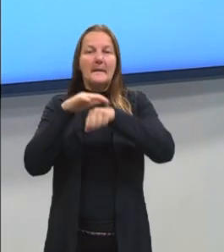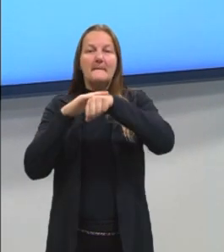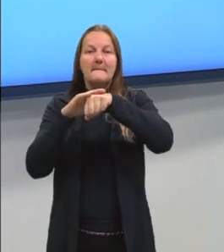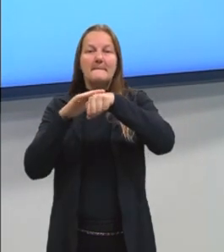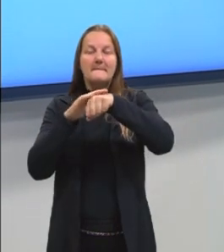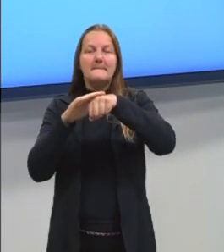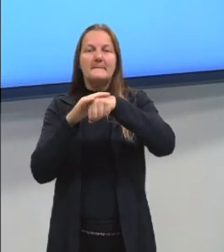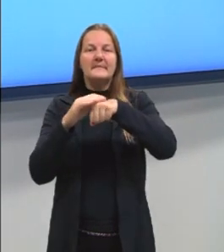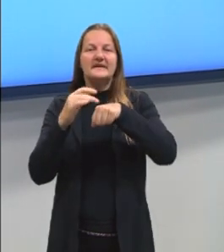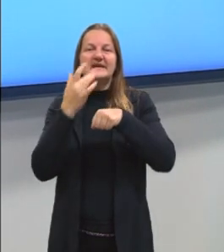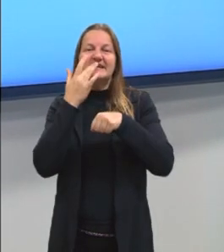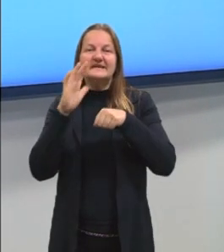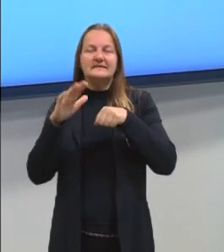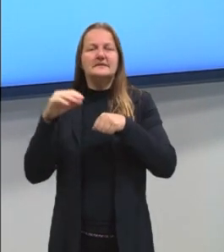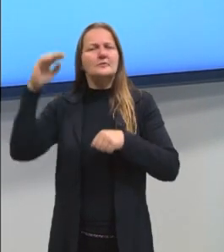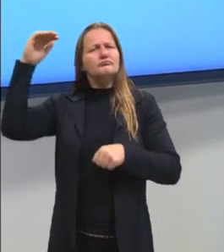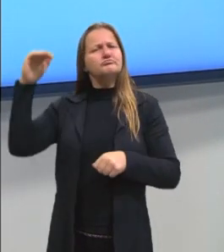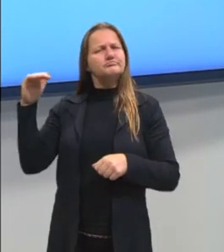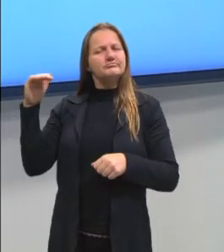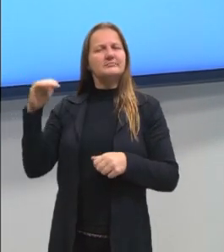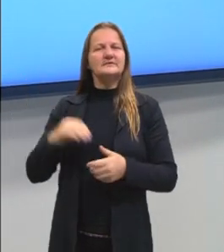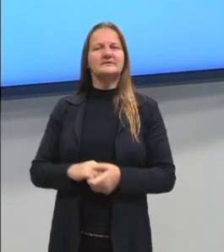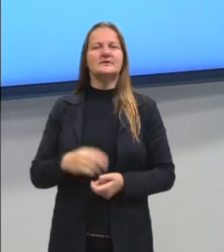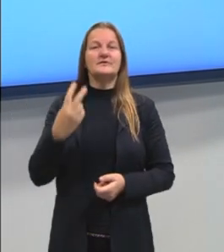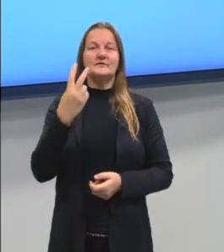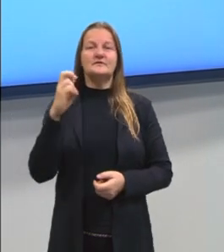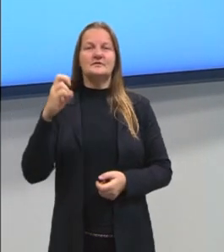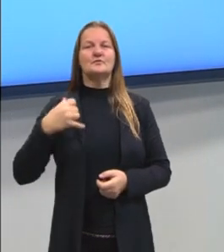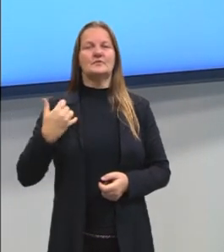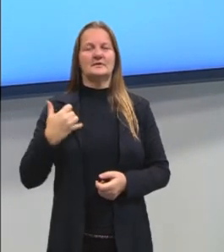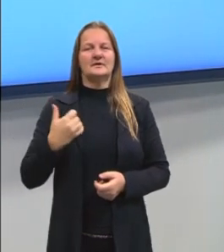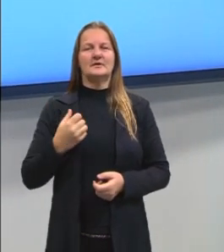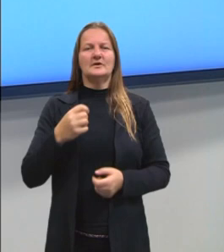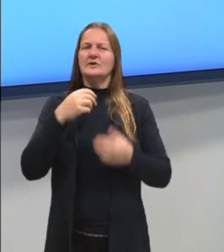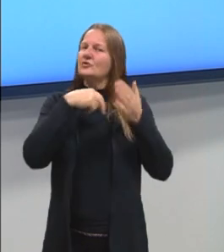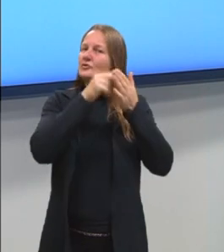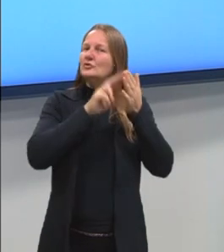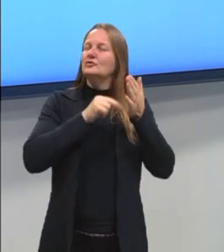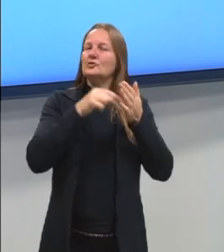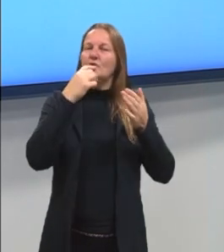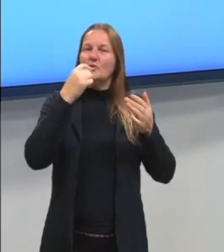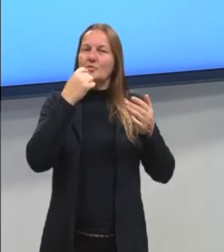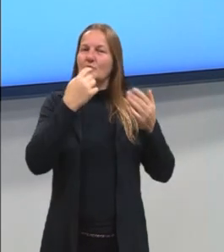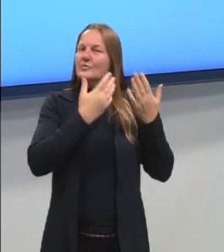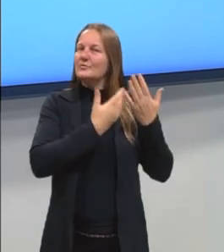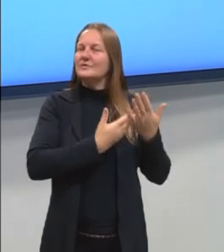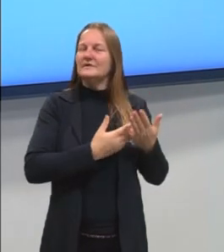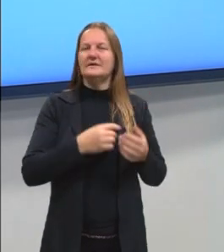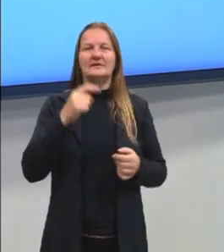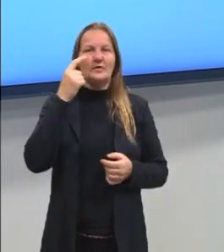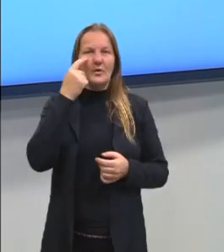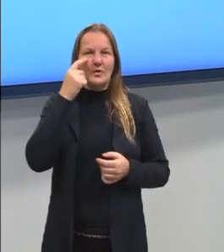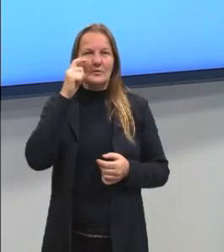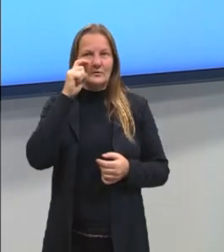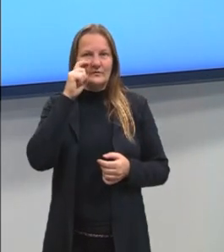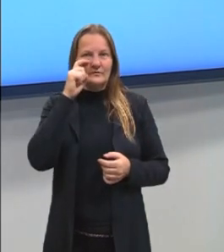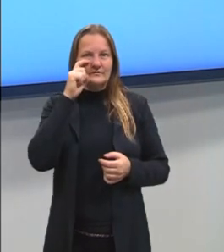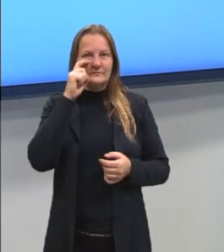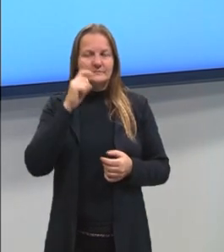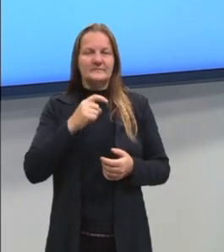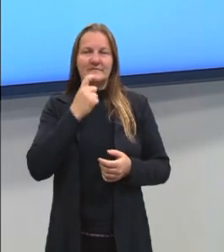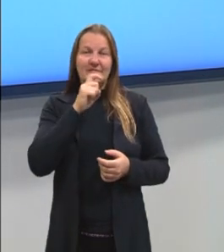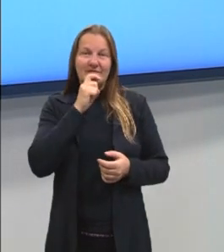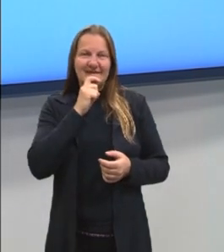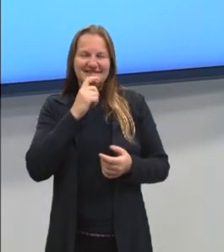anos, baixa estatura, tenho os cabelos tingidos num tom avermelhado, olho os verdes, uso óculos,